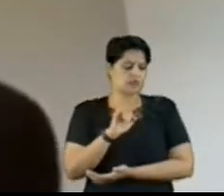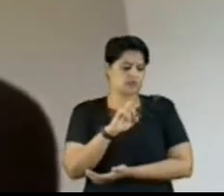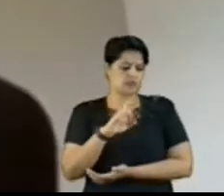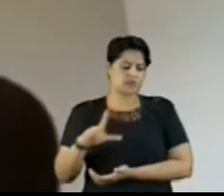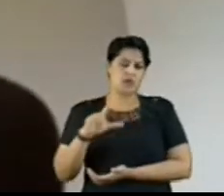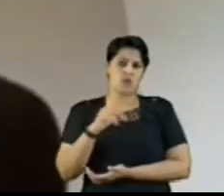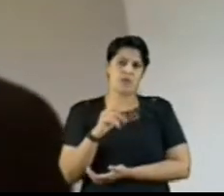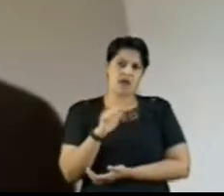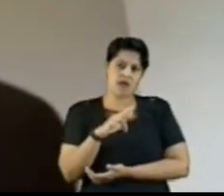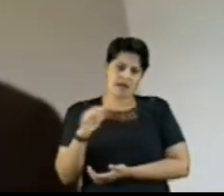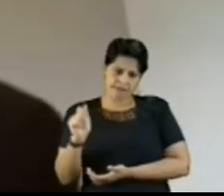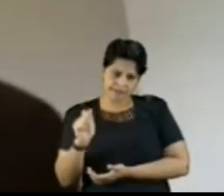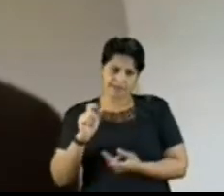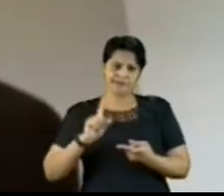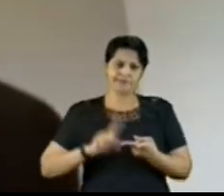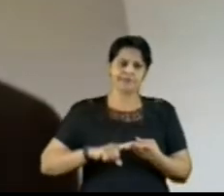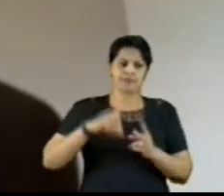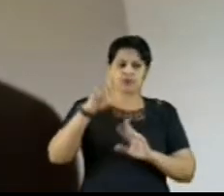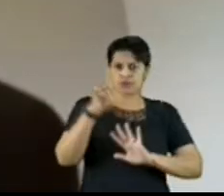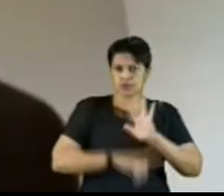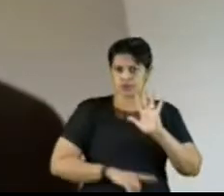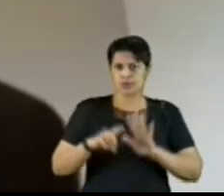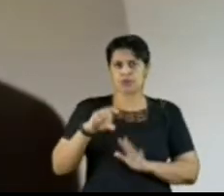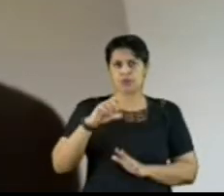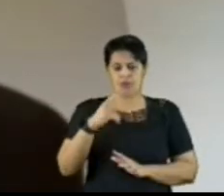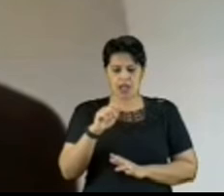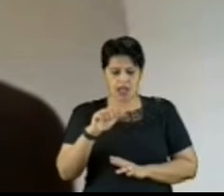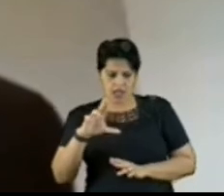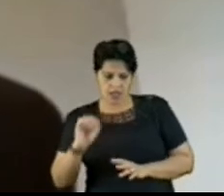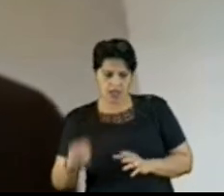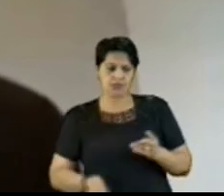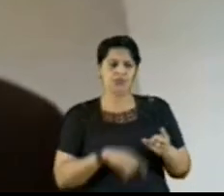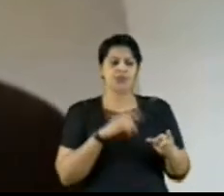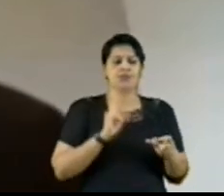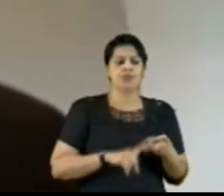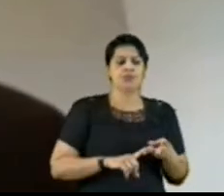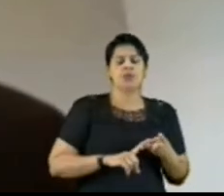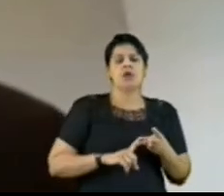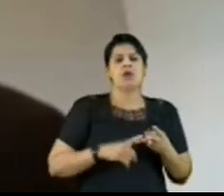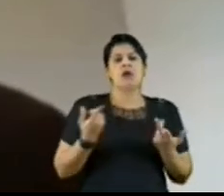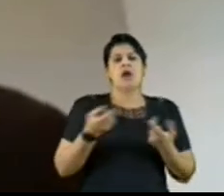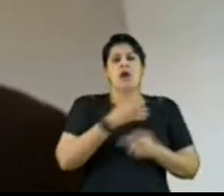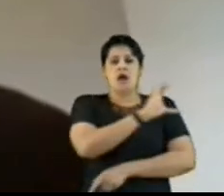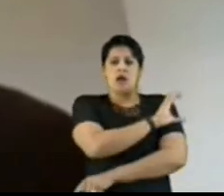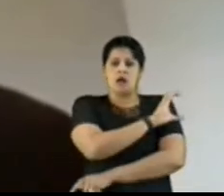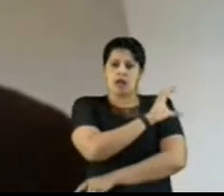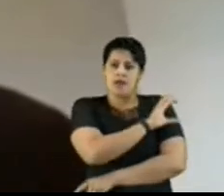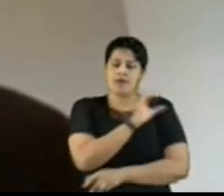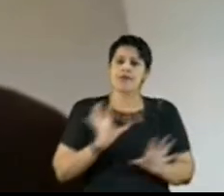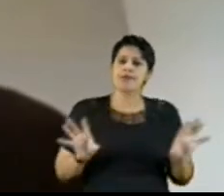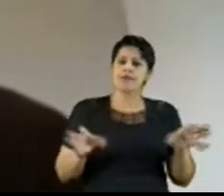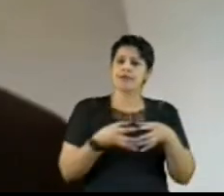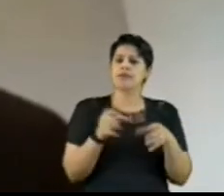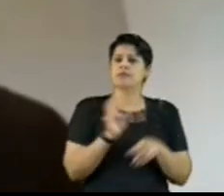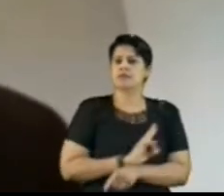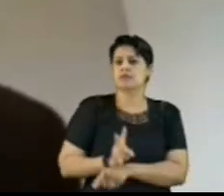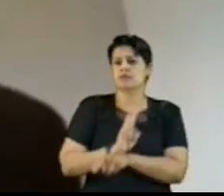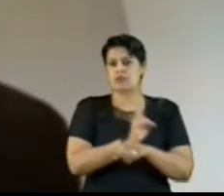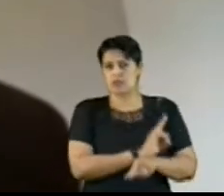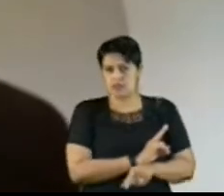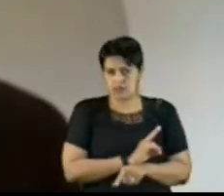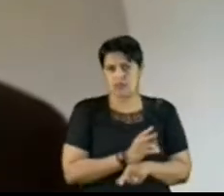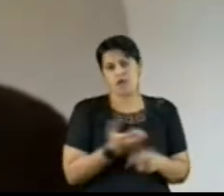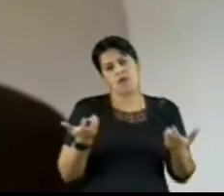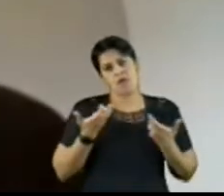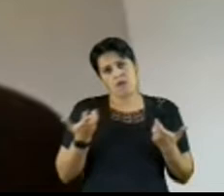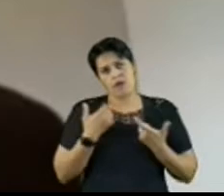Paulo Cisnando e à coordenadora da equipe de fiscalização, Heloísa Rodrigues, em cujo nome, então,